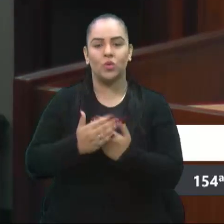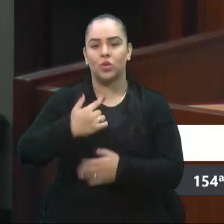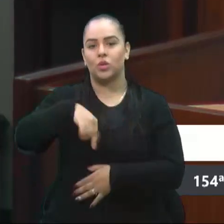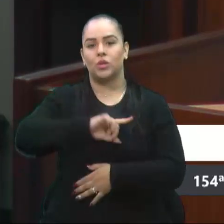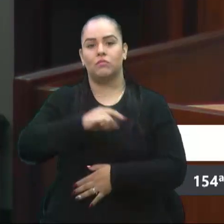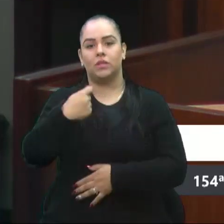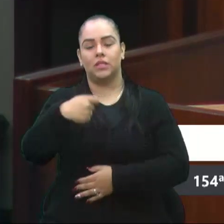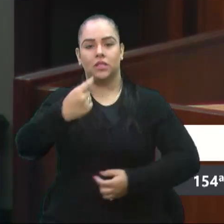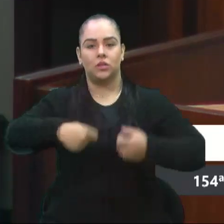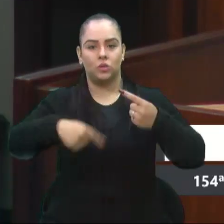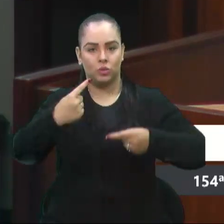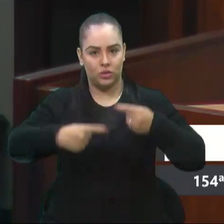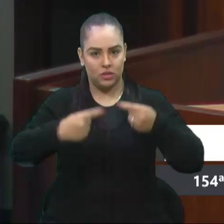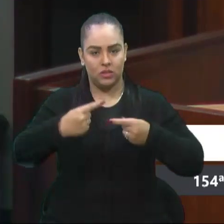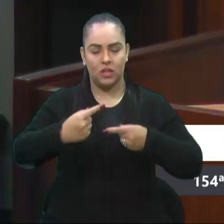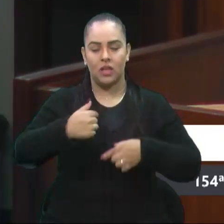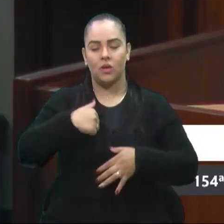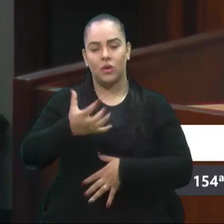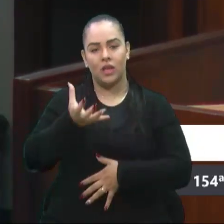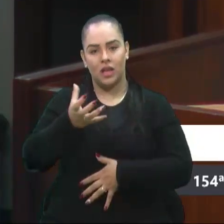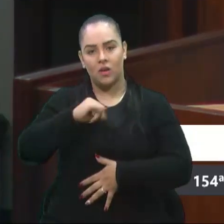aproveitar e dizer que...